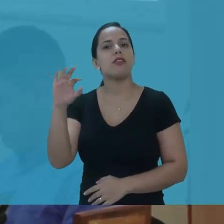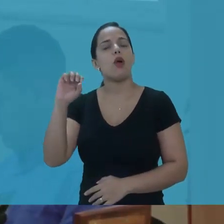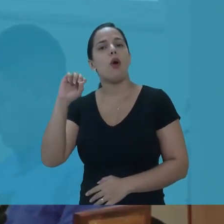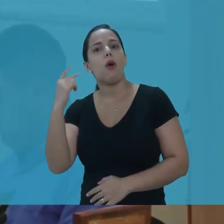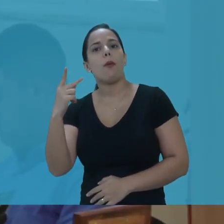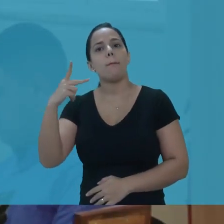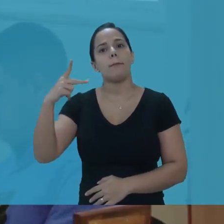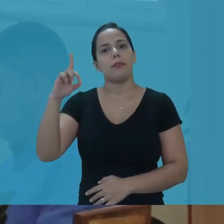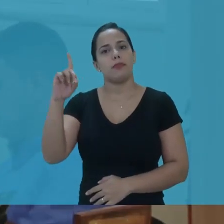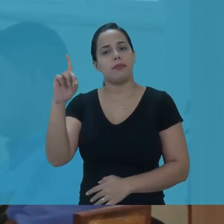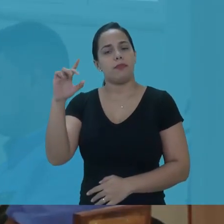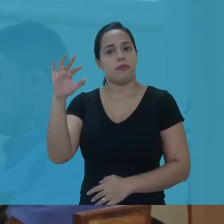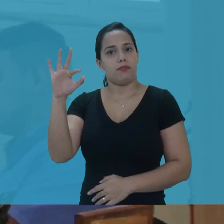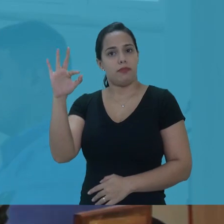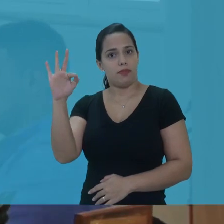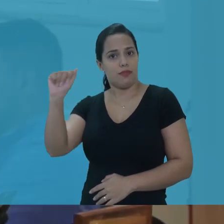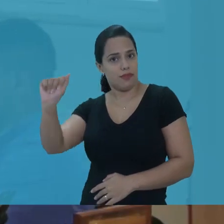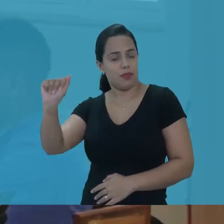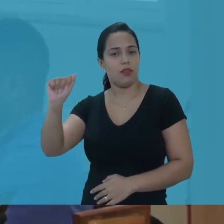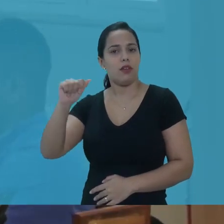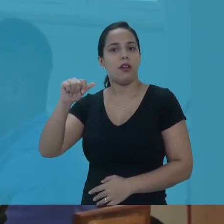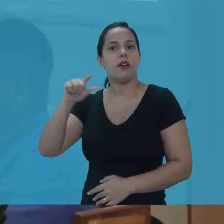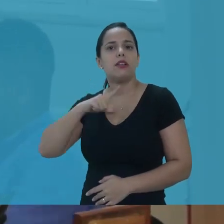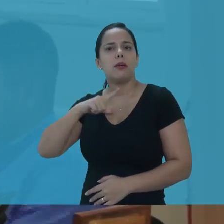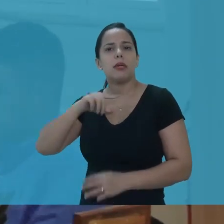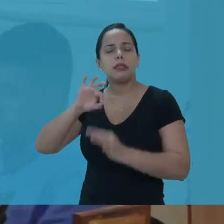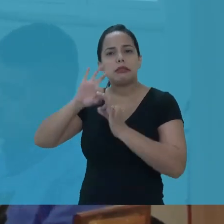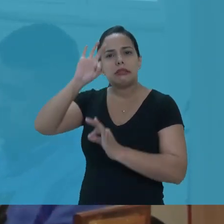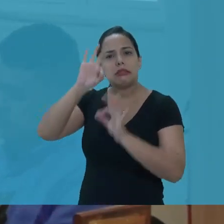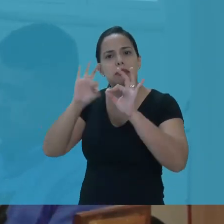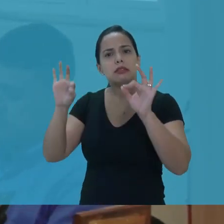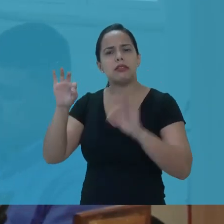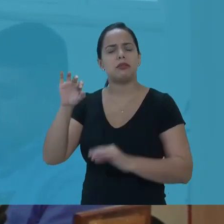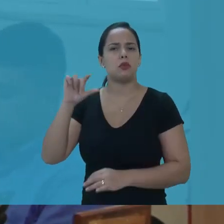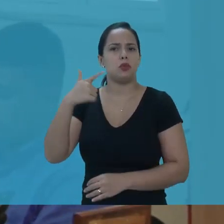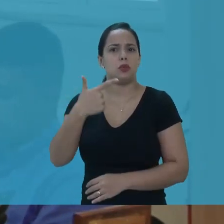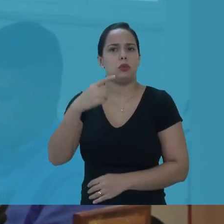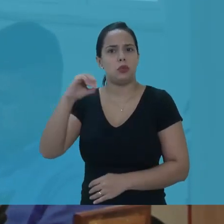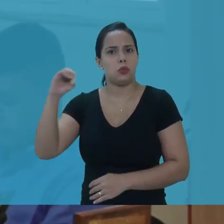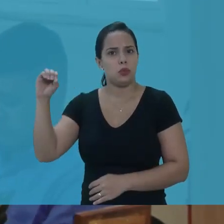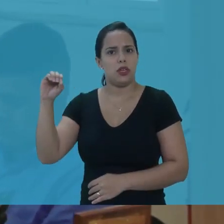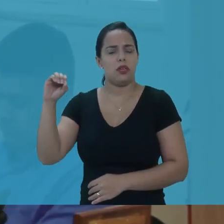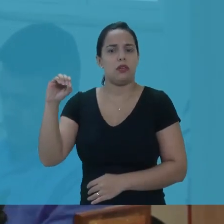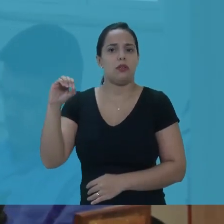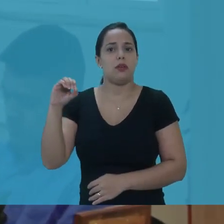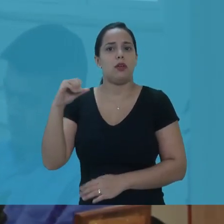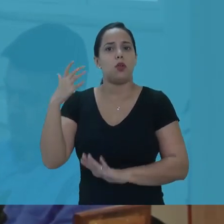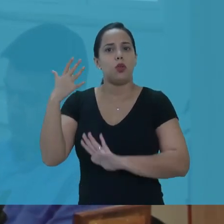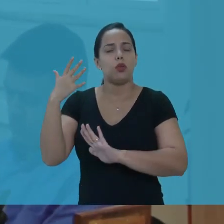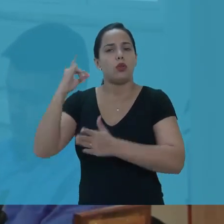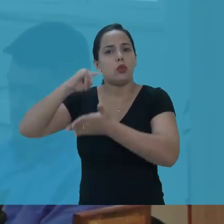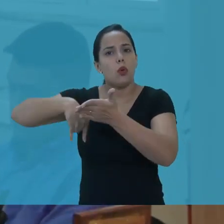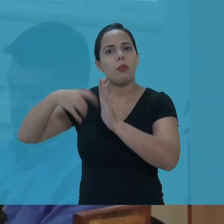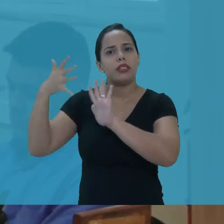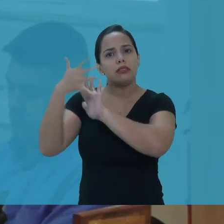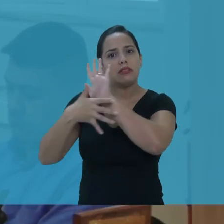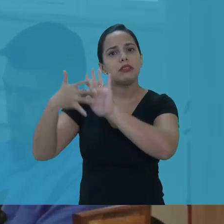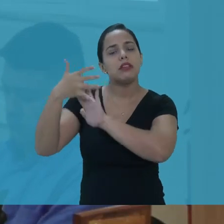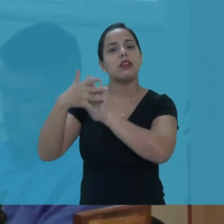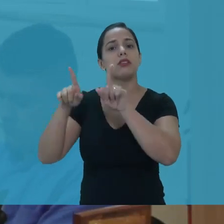PDF ou PDF-A, a resolução de 300 dpi para documentos